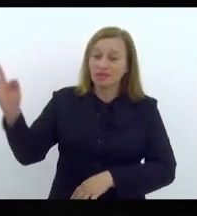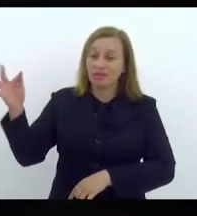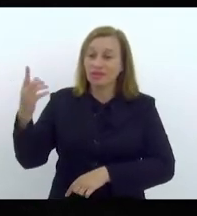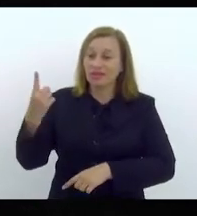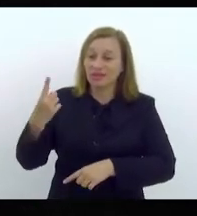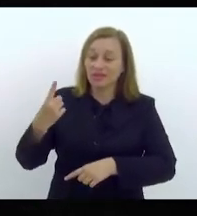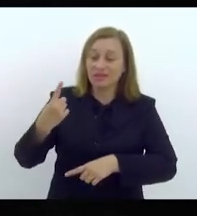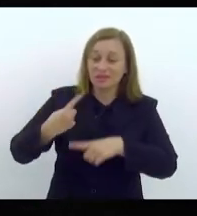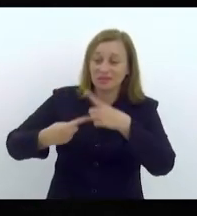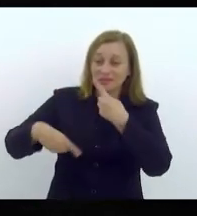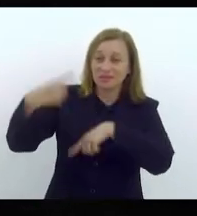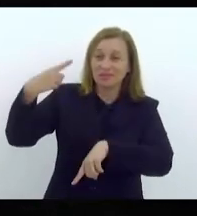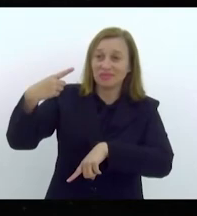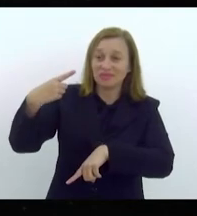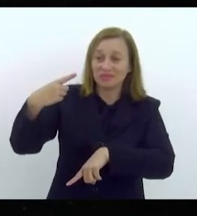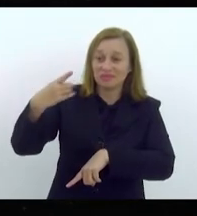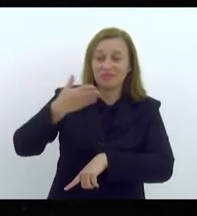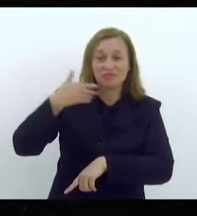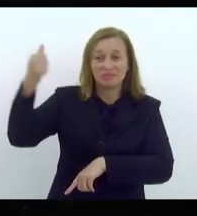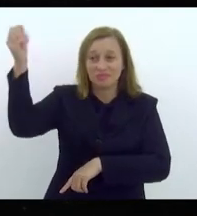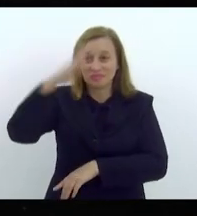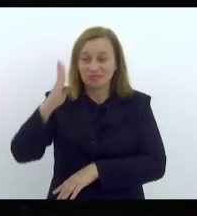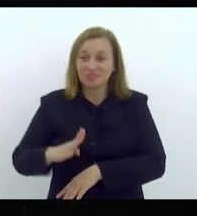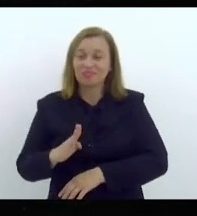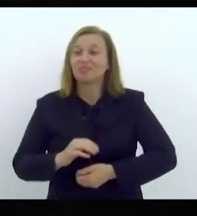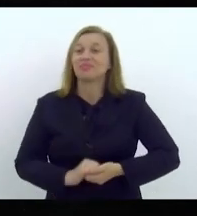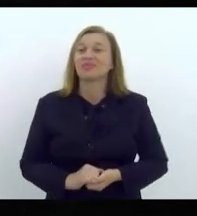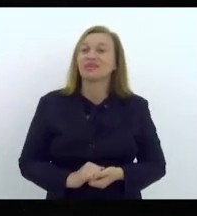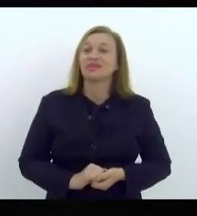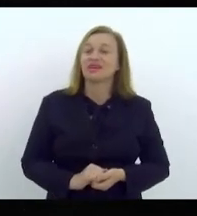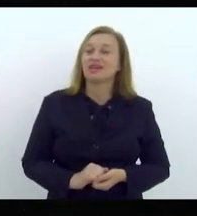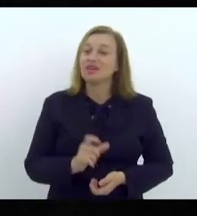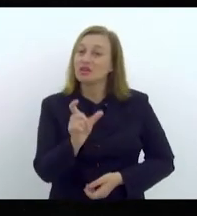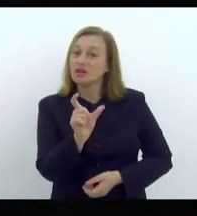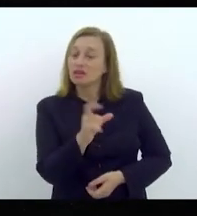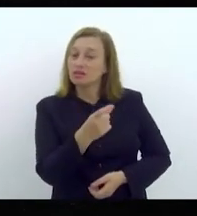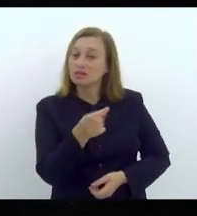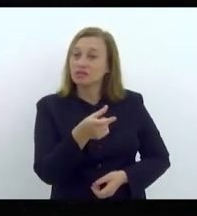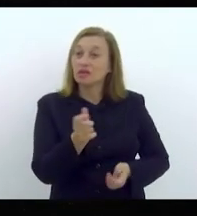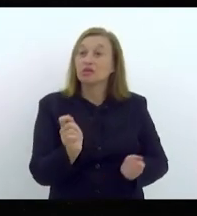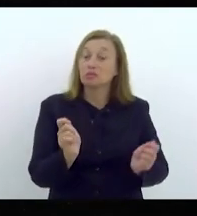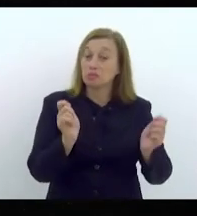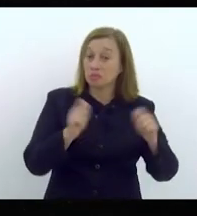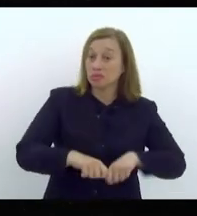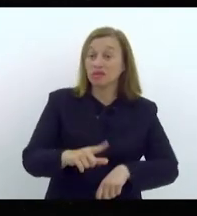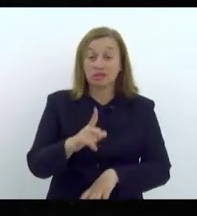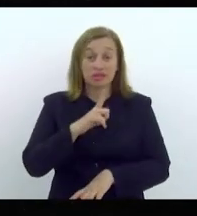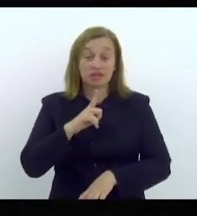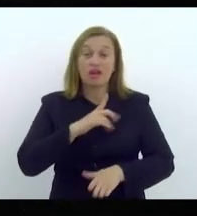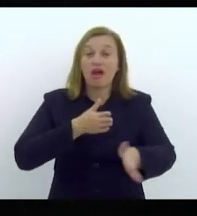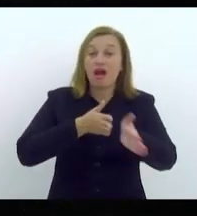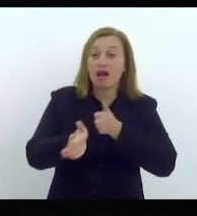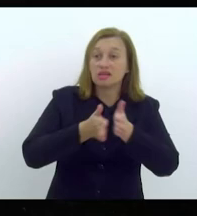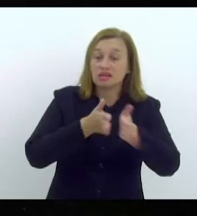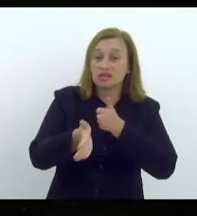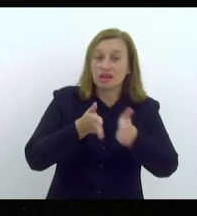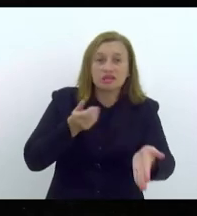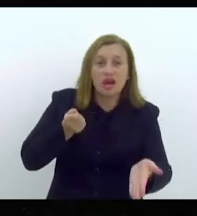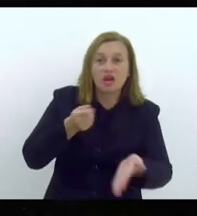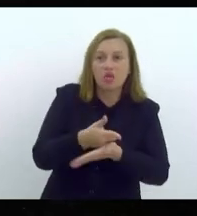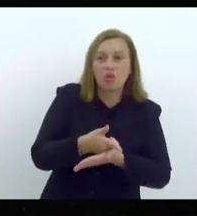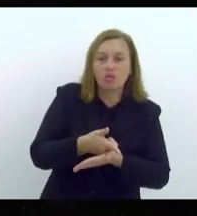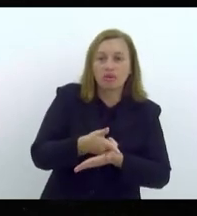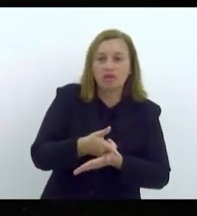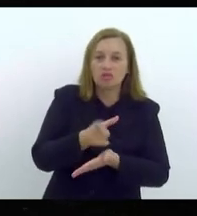inadimplentes e o crédito, a possibilidade de você ter acesso a compras com